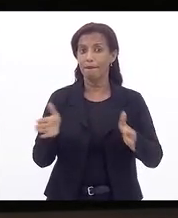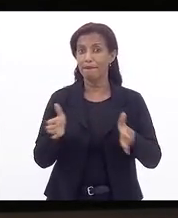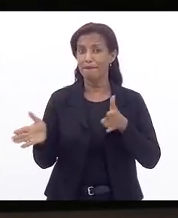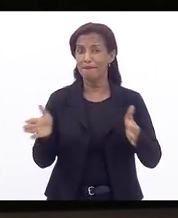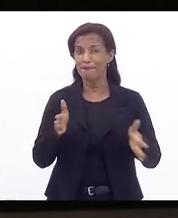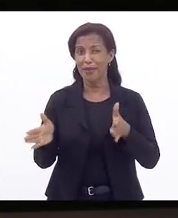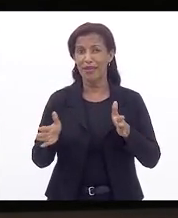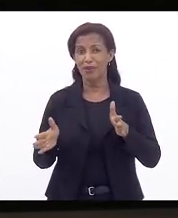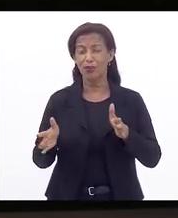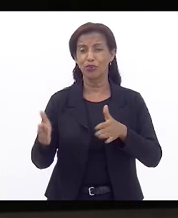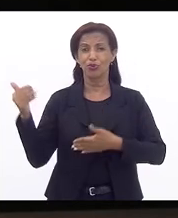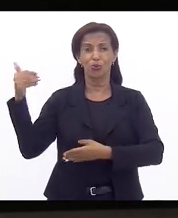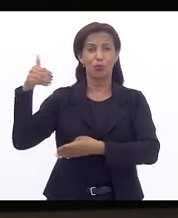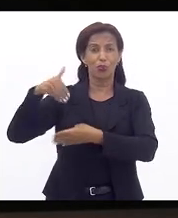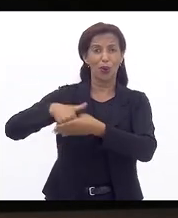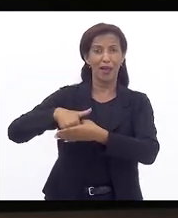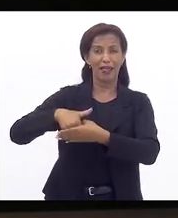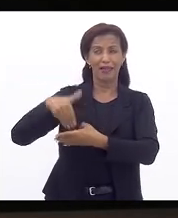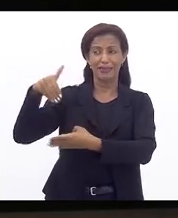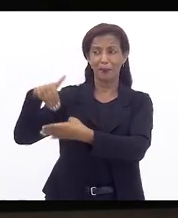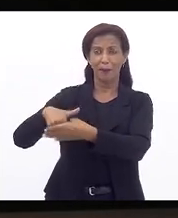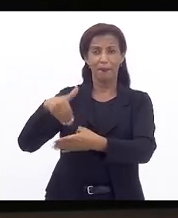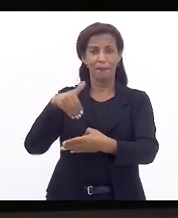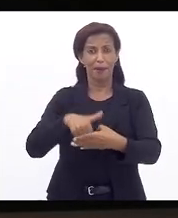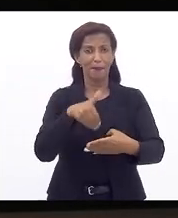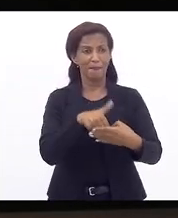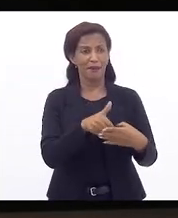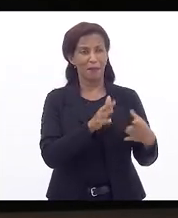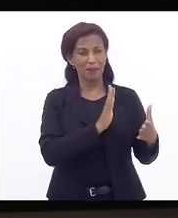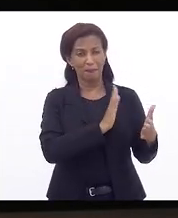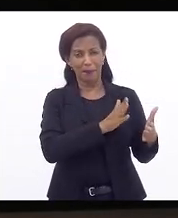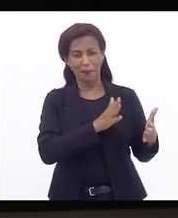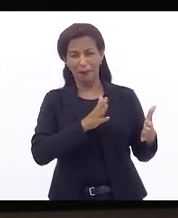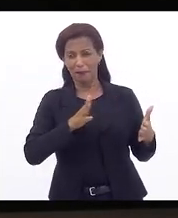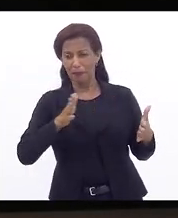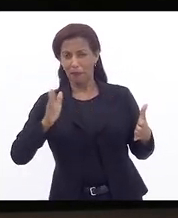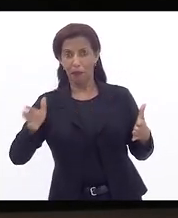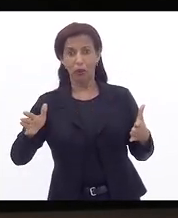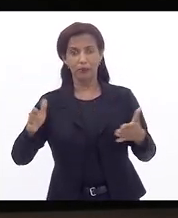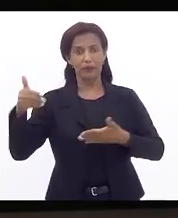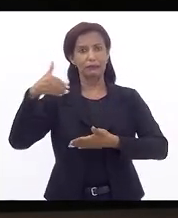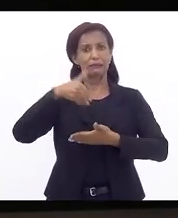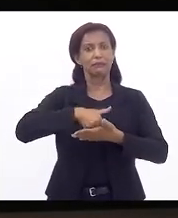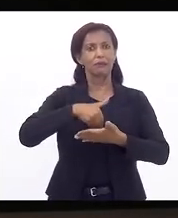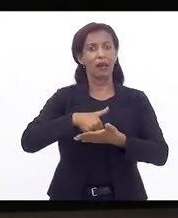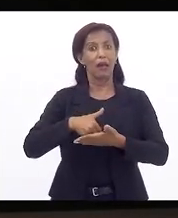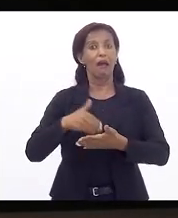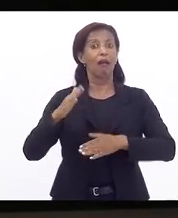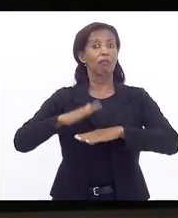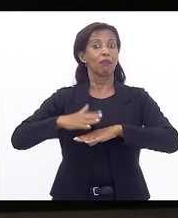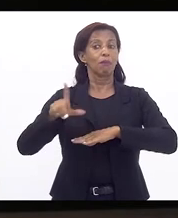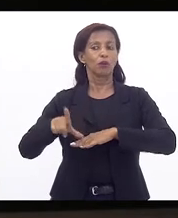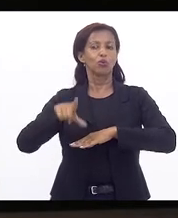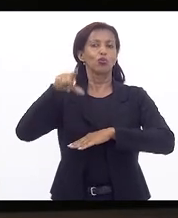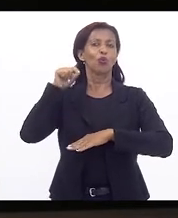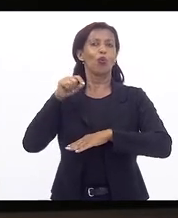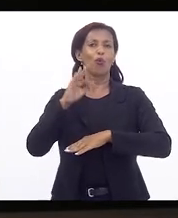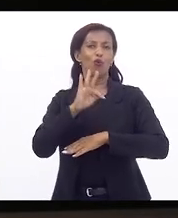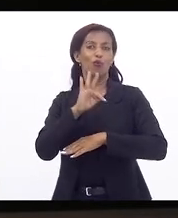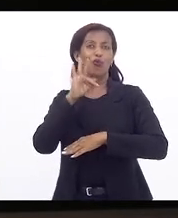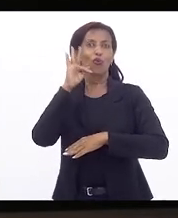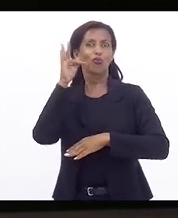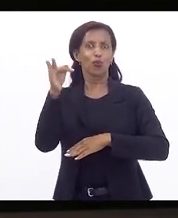vai ter eleições, ou seja, nós vamos passar por todo o processo eleitoral até para eleger o futuro